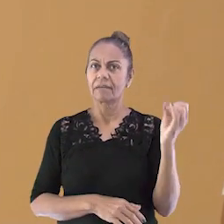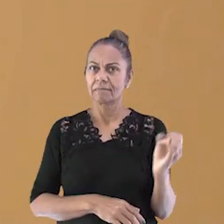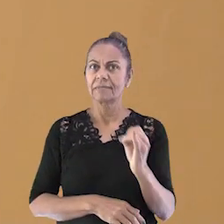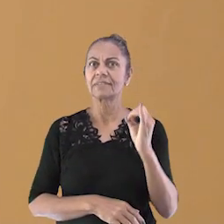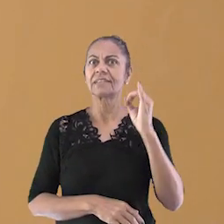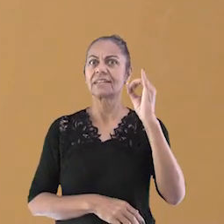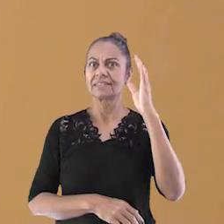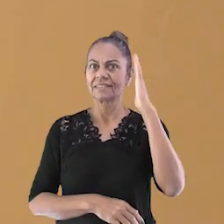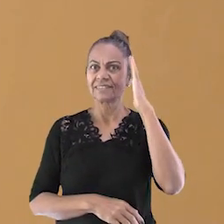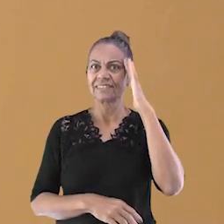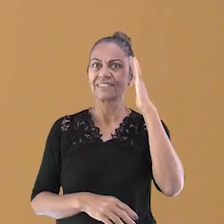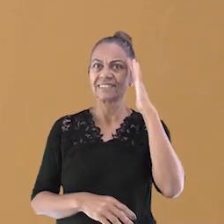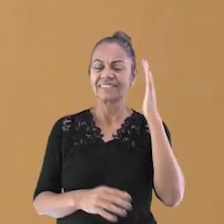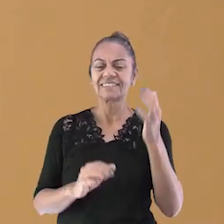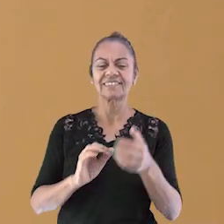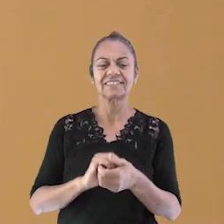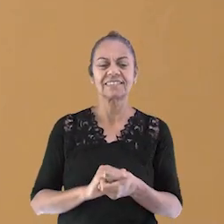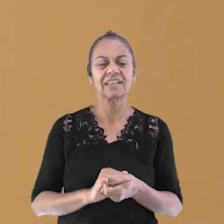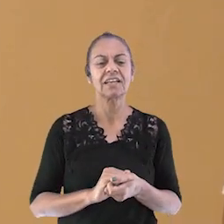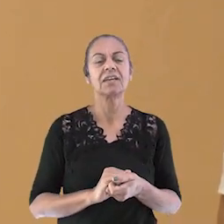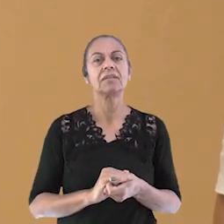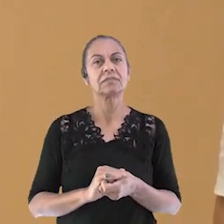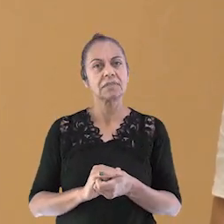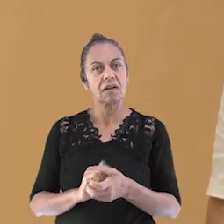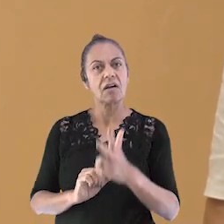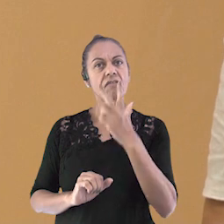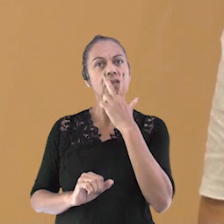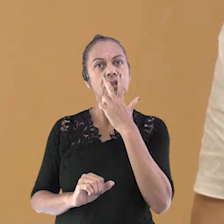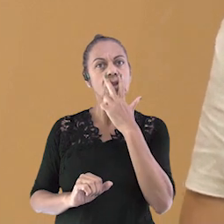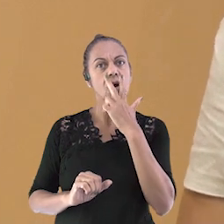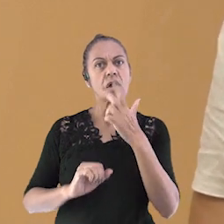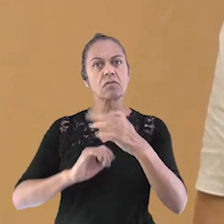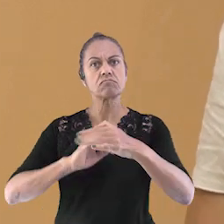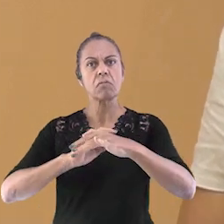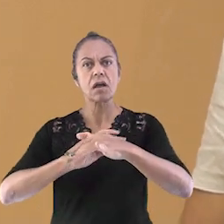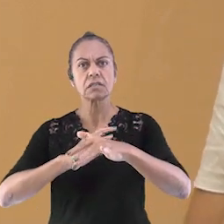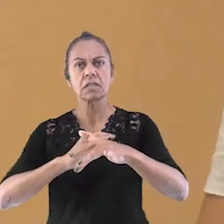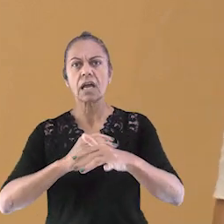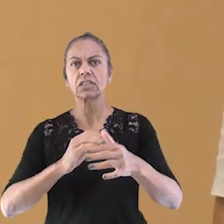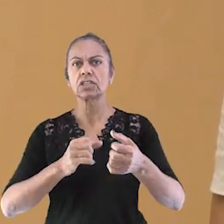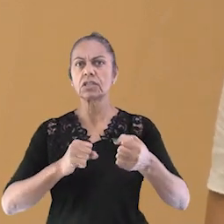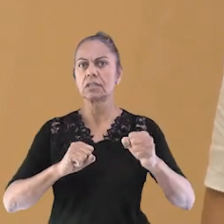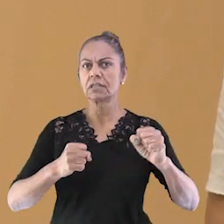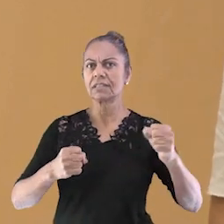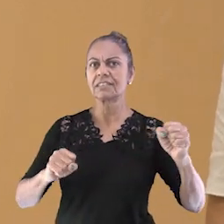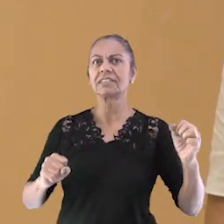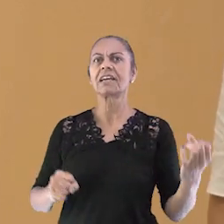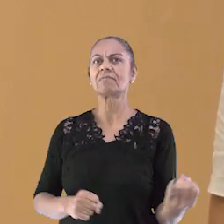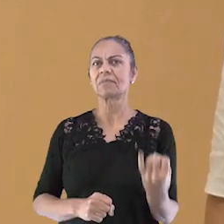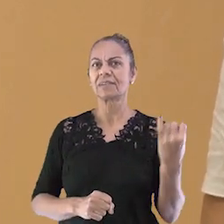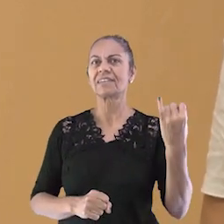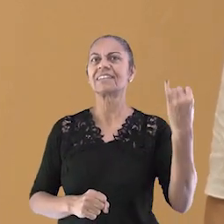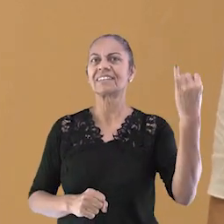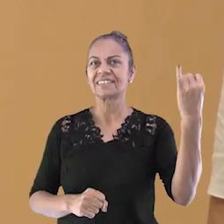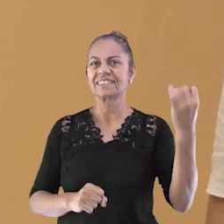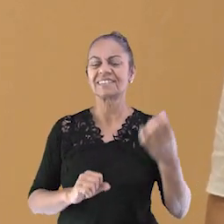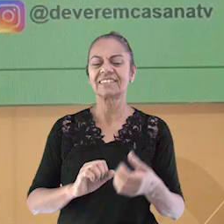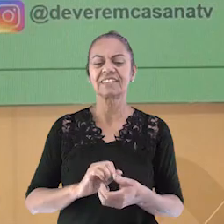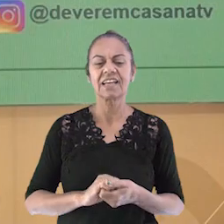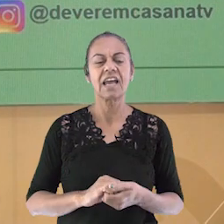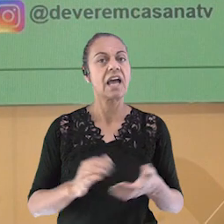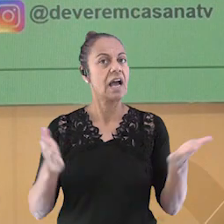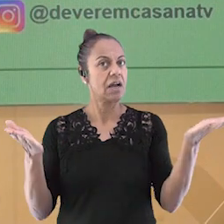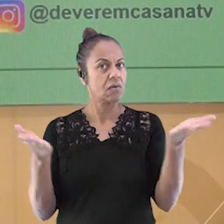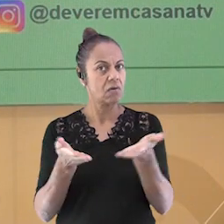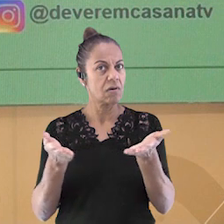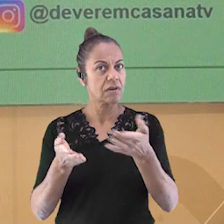Interessante saber disso, né? Em como a região metropolitana da Grande Vitória é grande e importante para todo o estado.